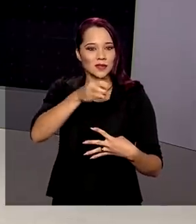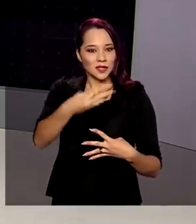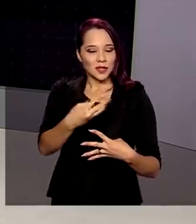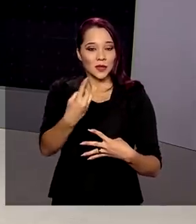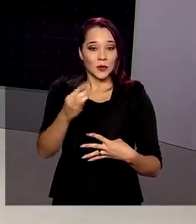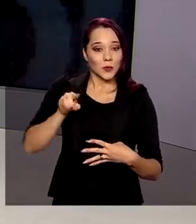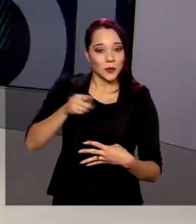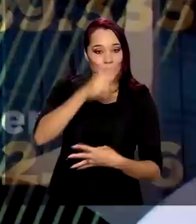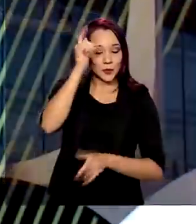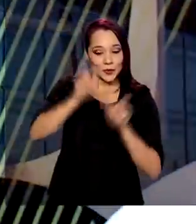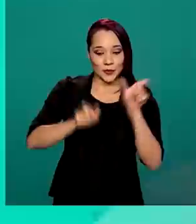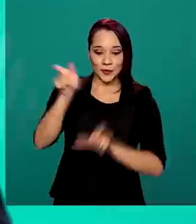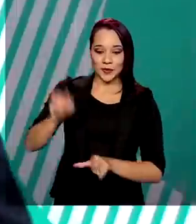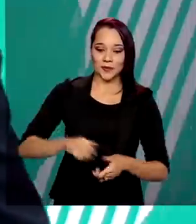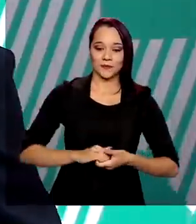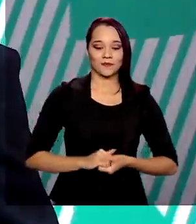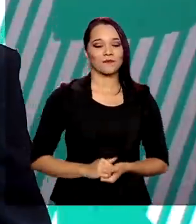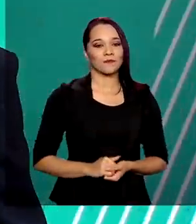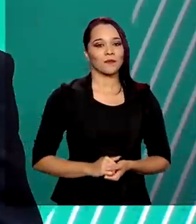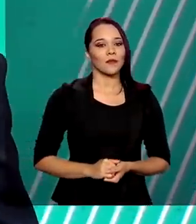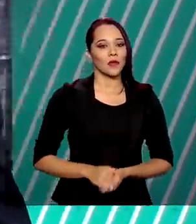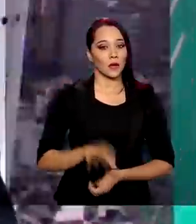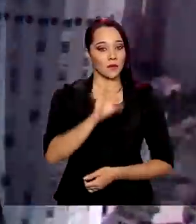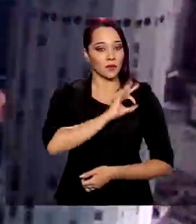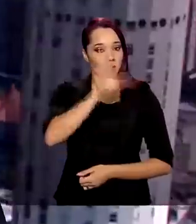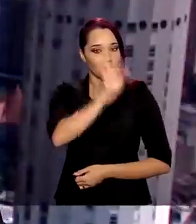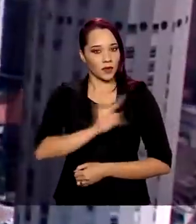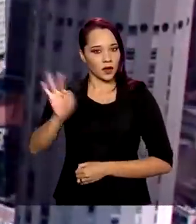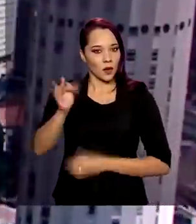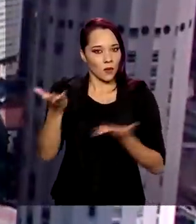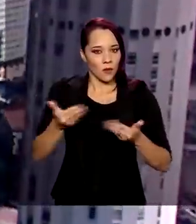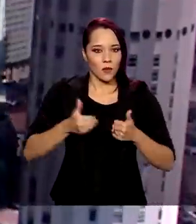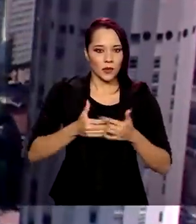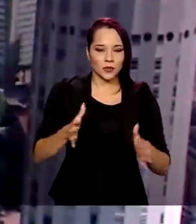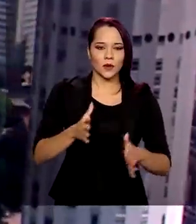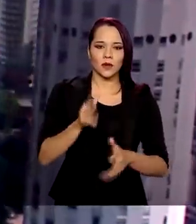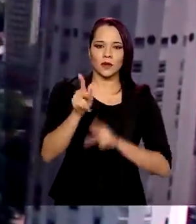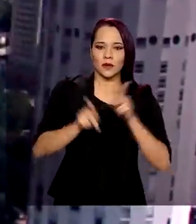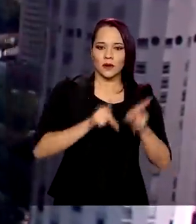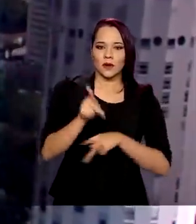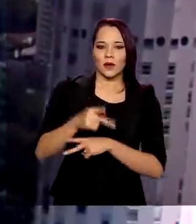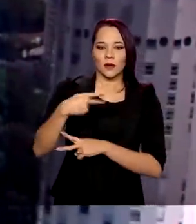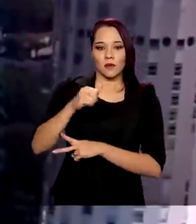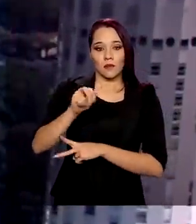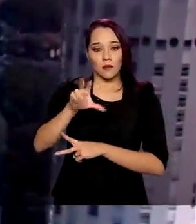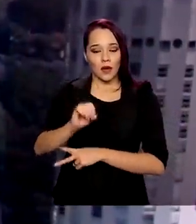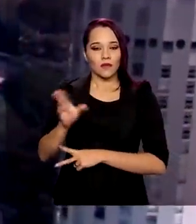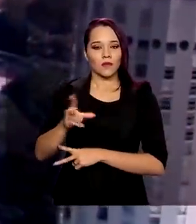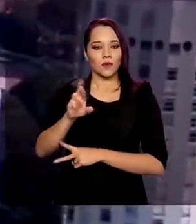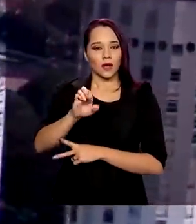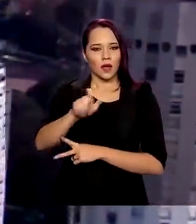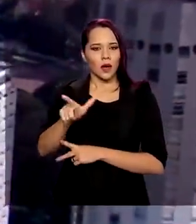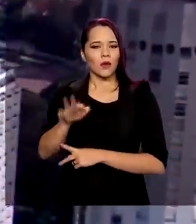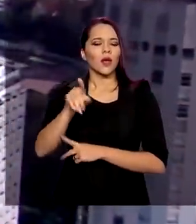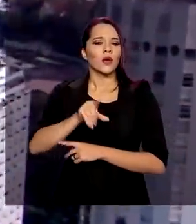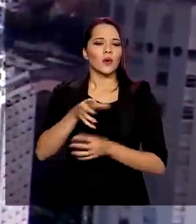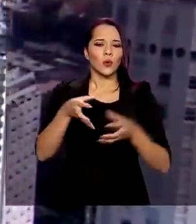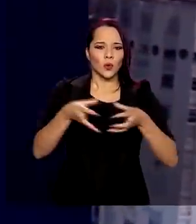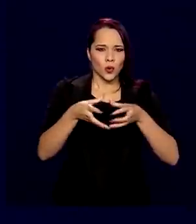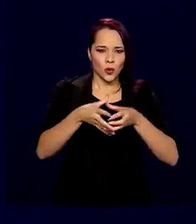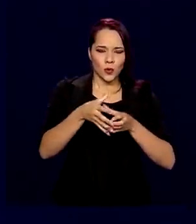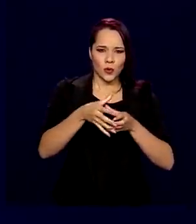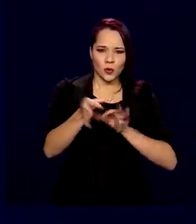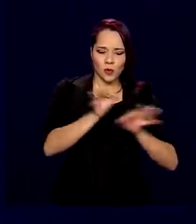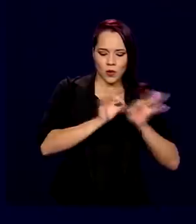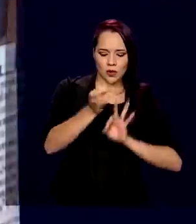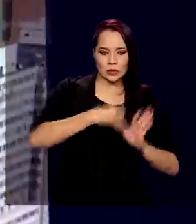habitantes. A Polícia Federal deflagrou hoje a Operação Pavo Real. O objetivo é desarticular uma organização